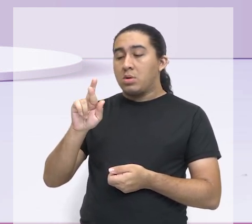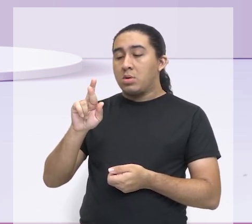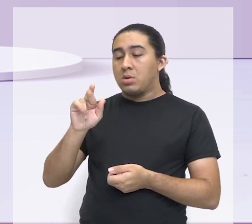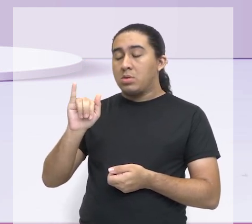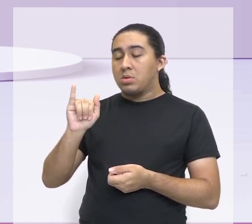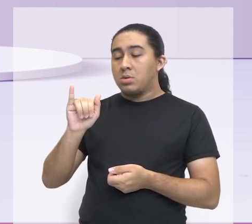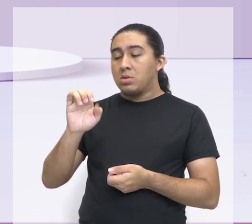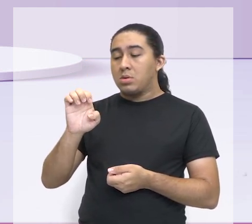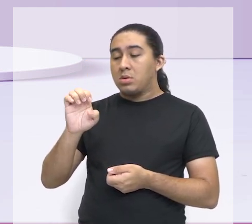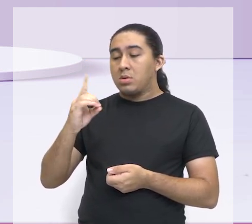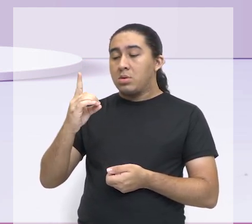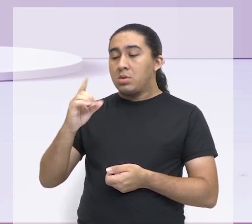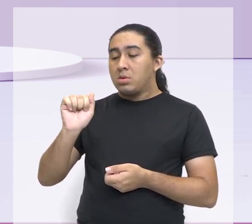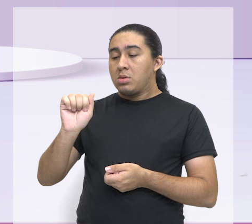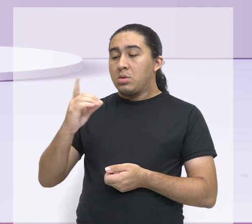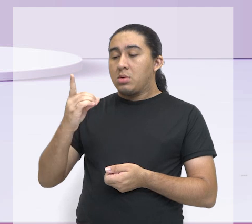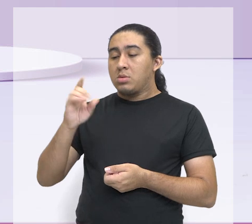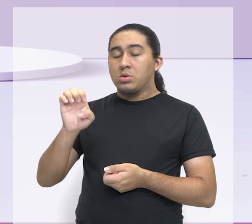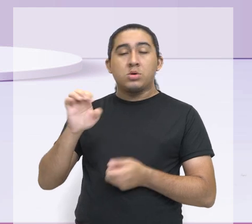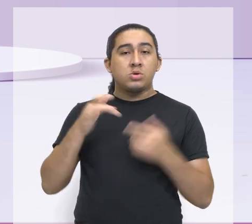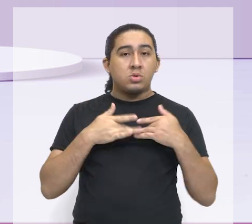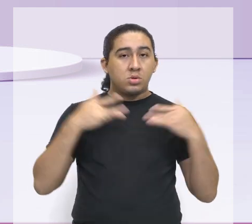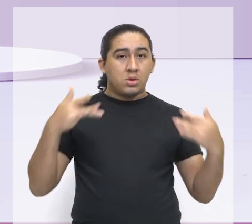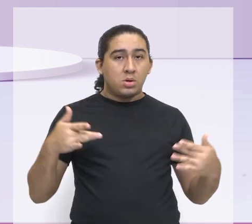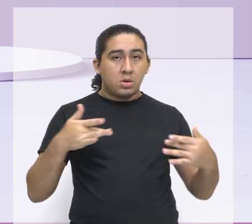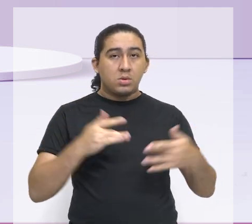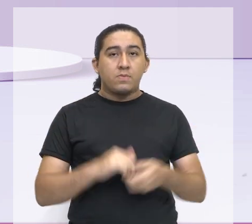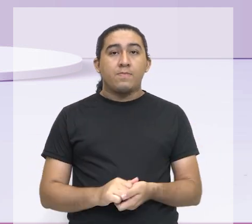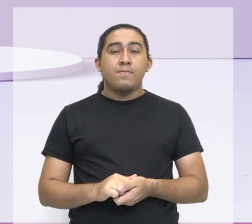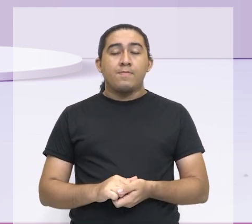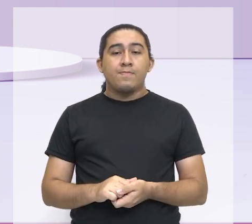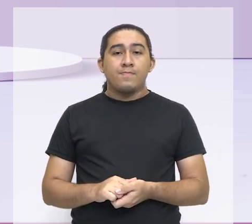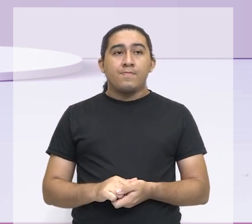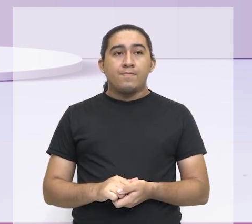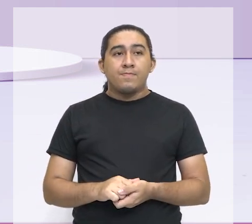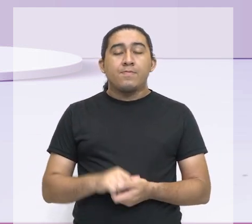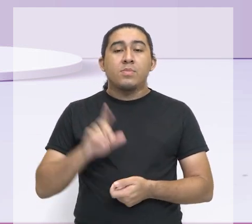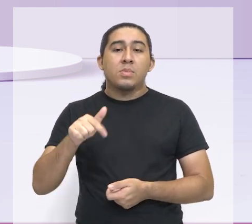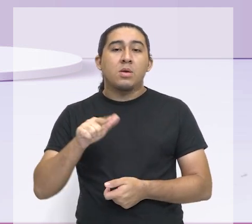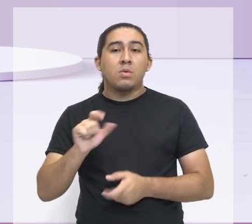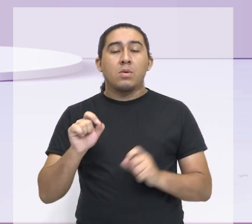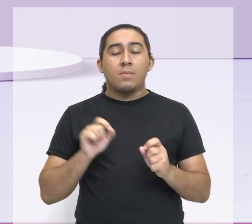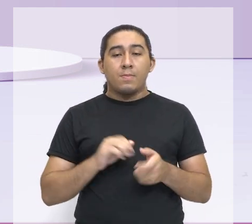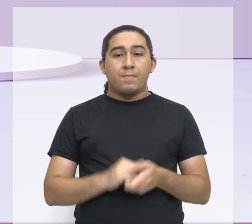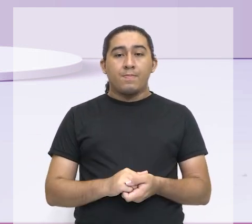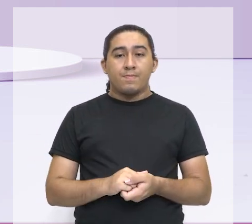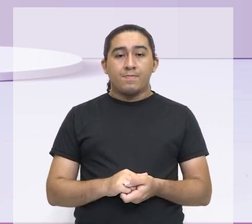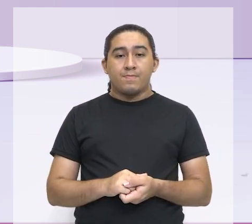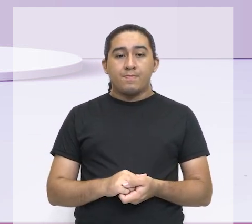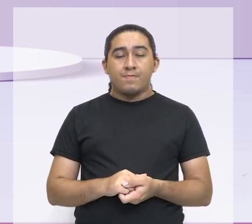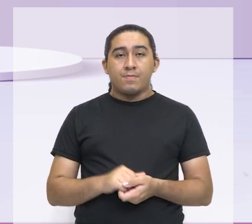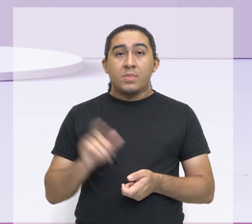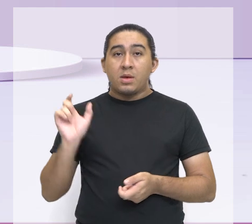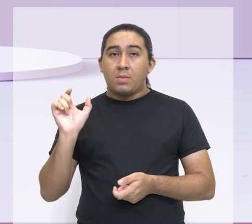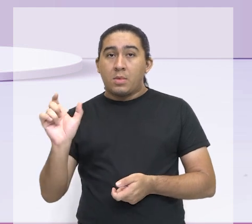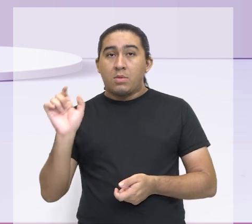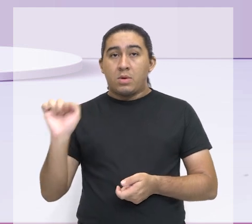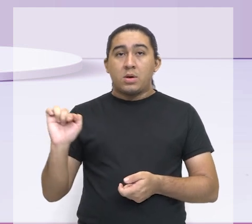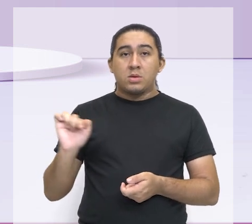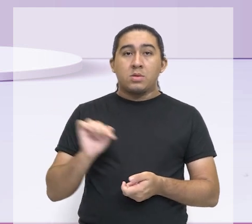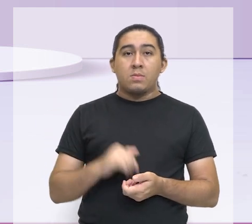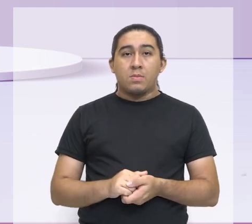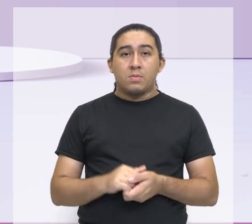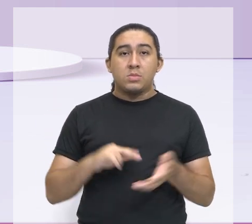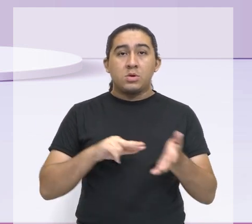Solidariedade, ser solidário. A solidariedade hoje é uma palavra e